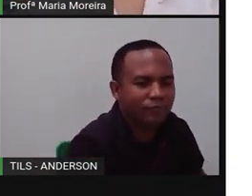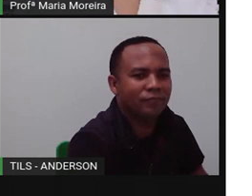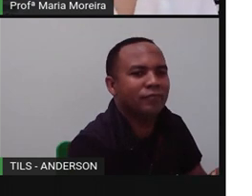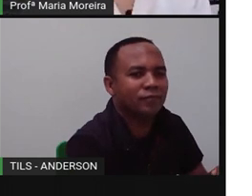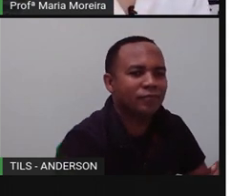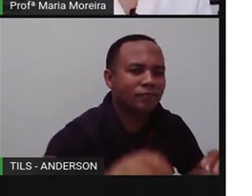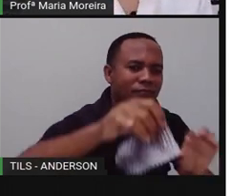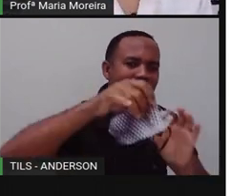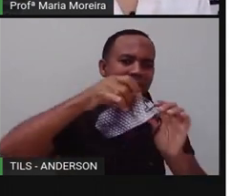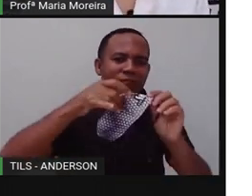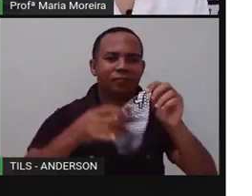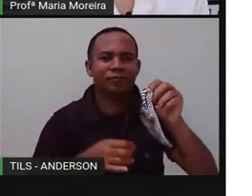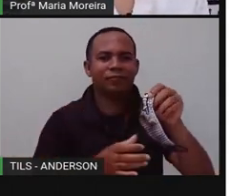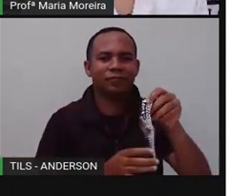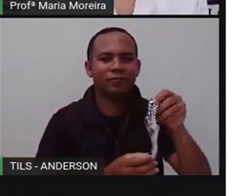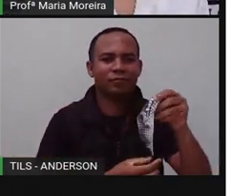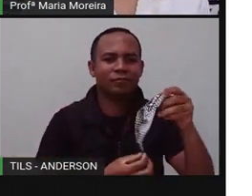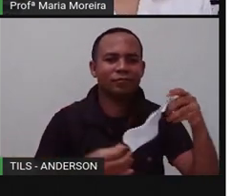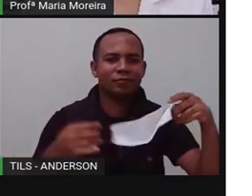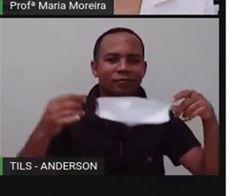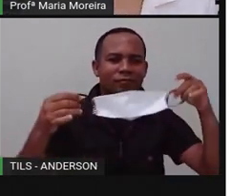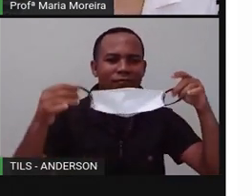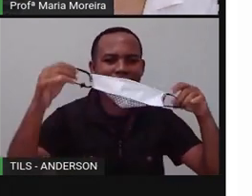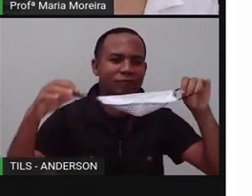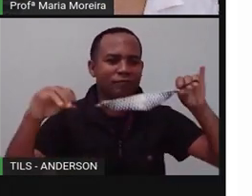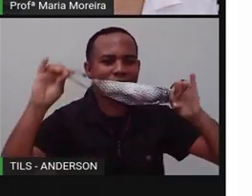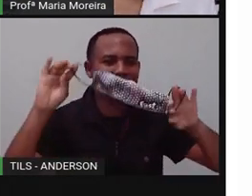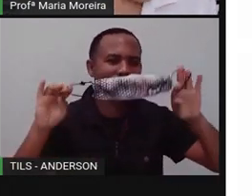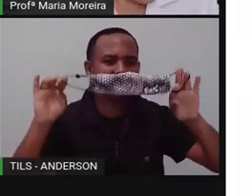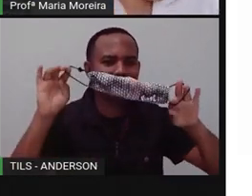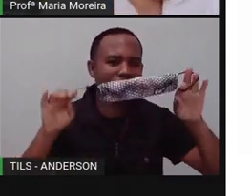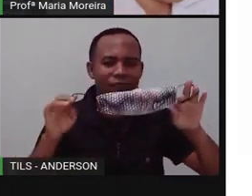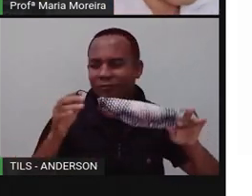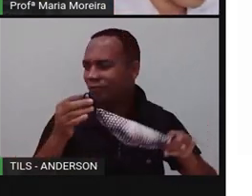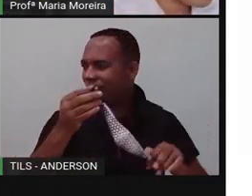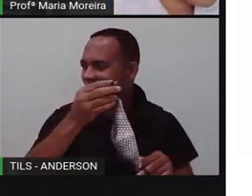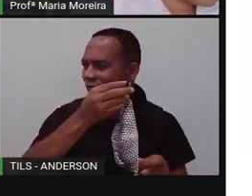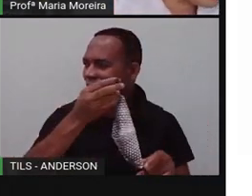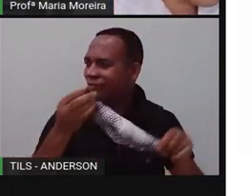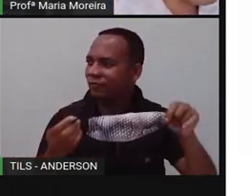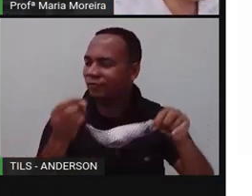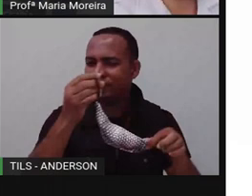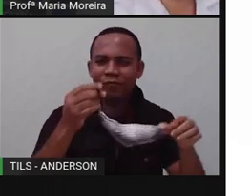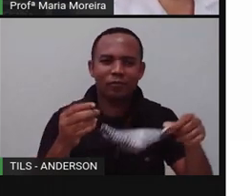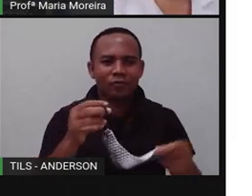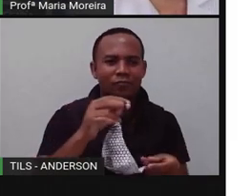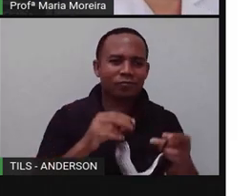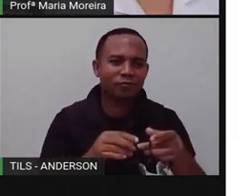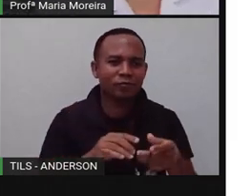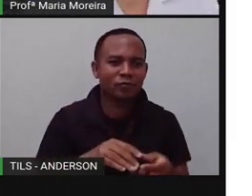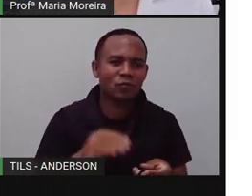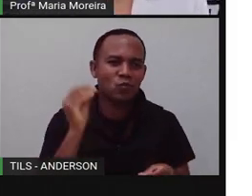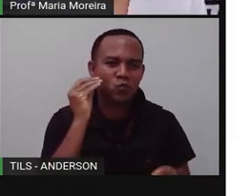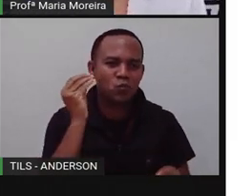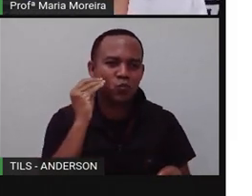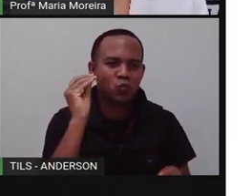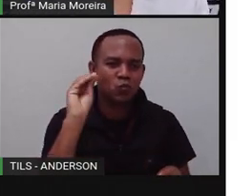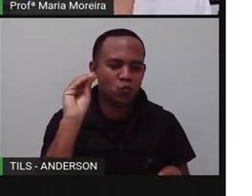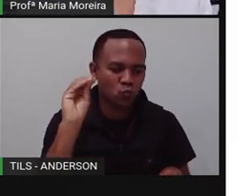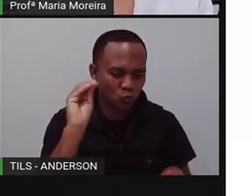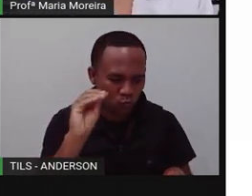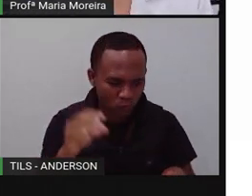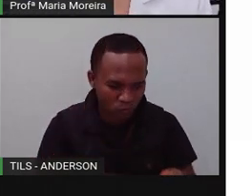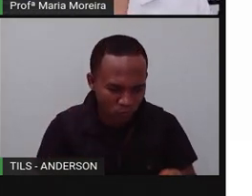Tá? Um beijo de Promaria, né? Um beijo aí de Anderson. Ah, sim. Peraí ainda, Anderson. Temos beijinhos hoje. Temos beijinhos pra